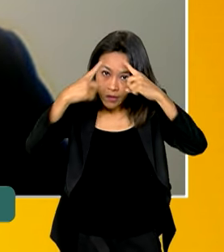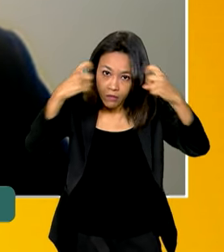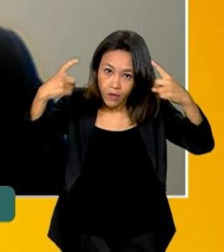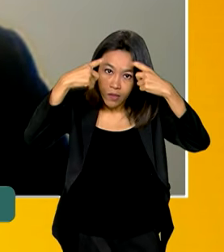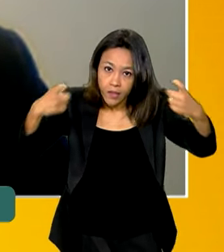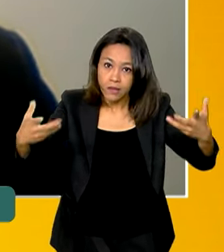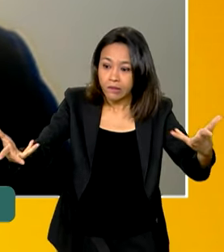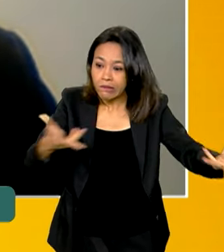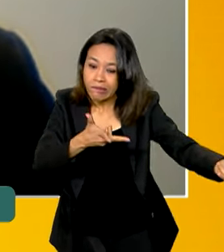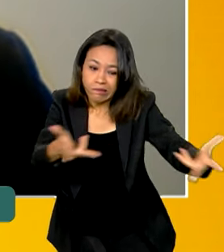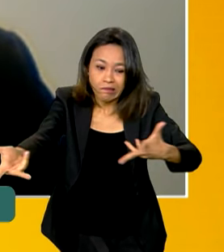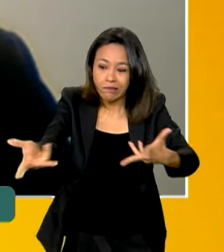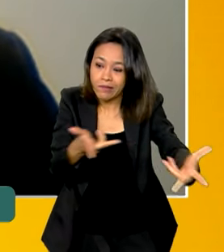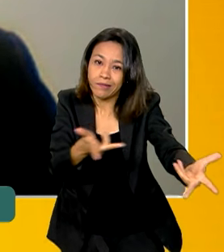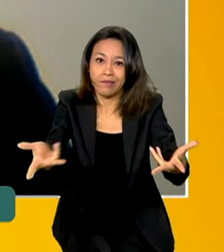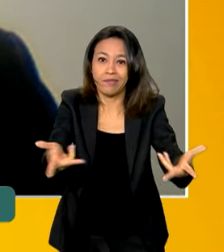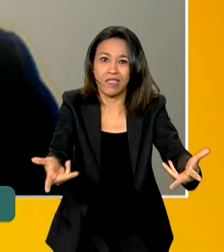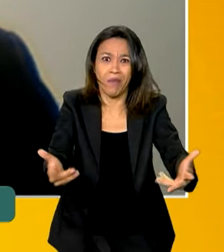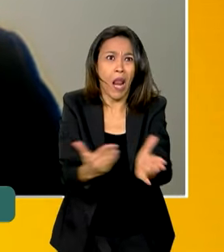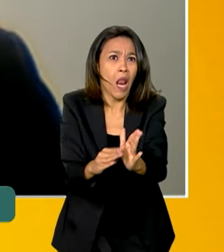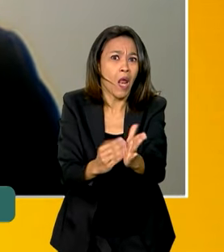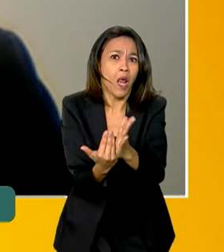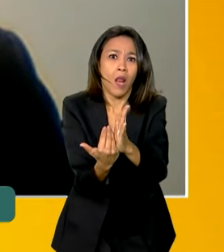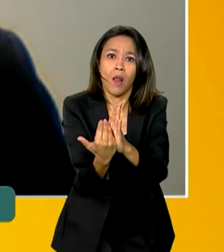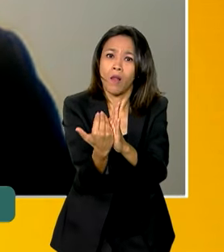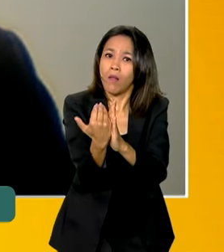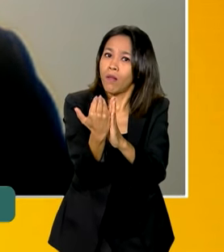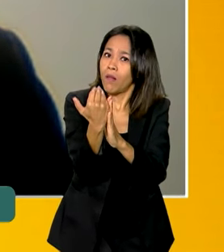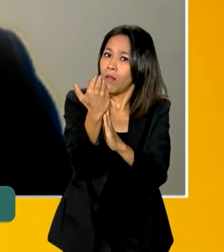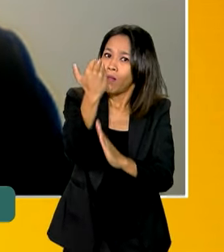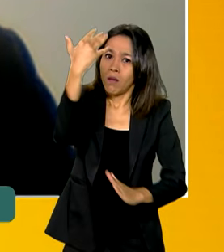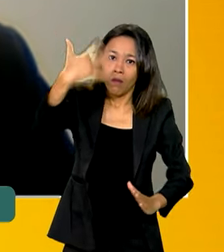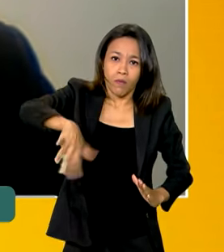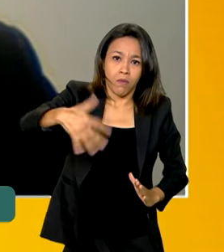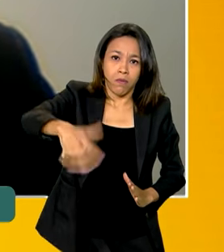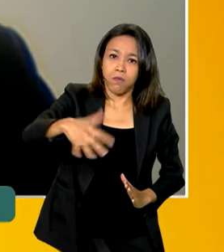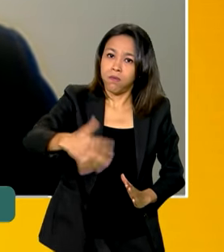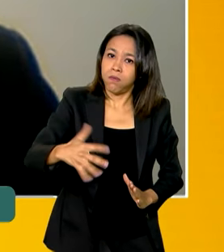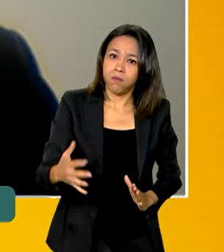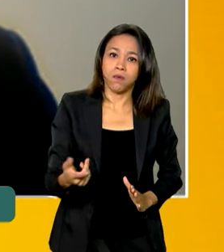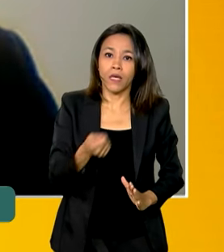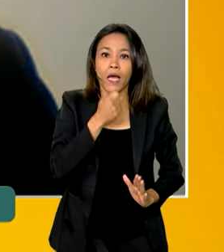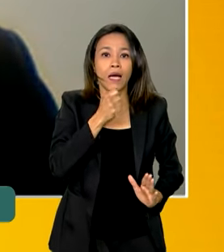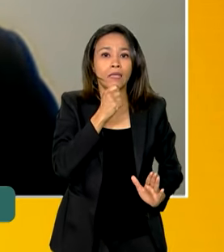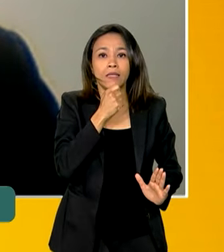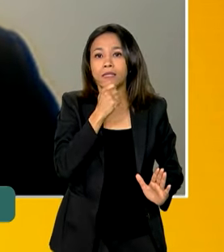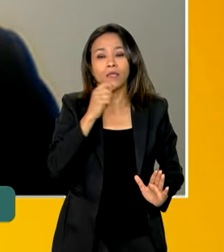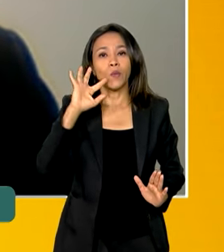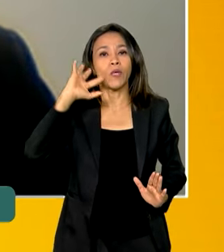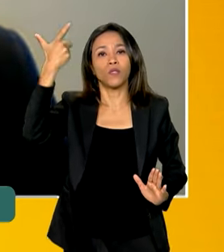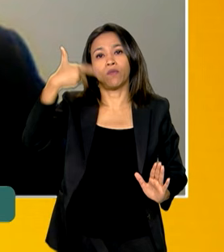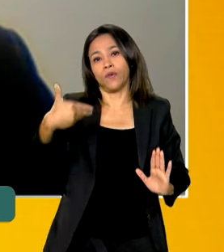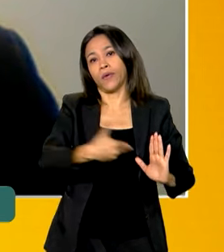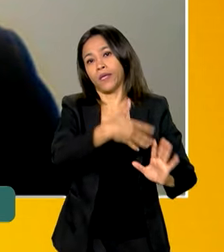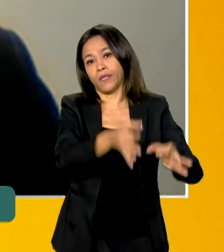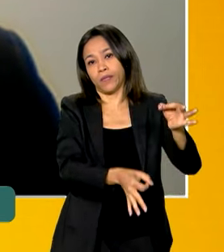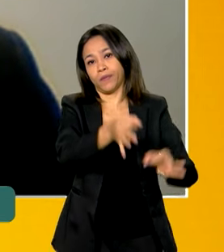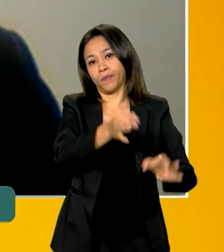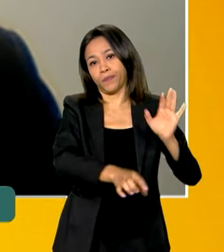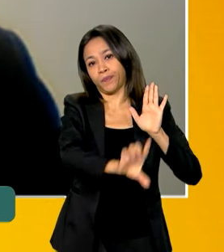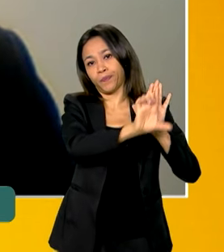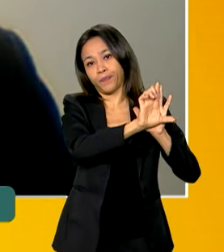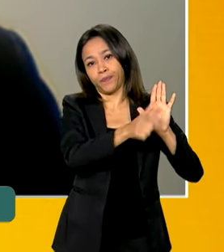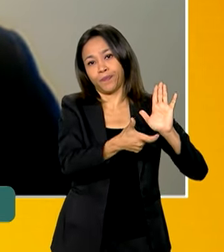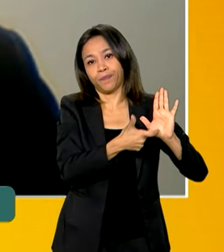conflitos que, obviamente, eles vêm aumentando de maneira muito drástica no país, na medida em que o julgamento não é consolidado e muito menos